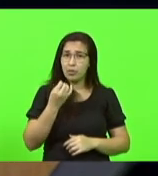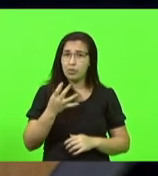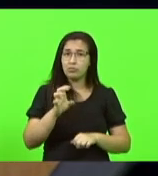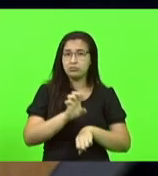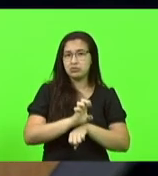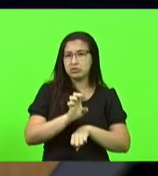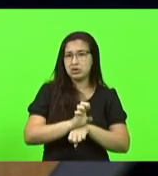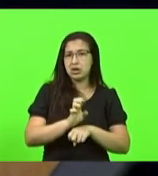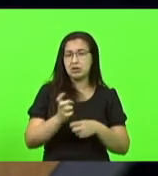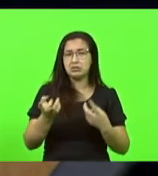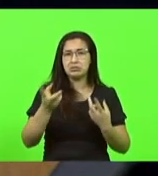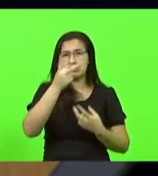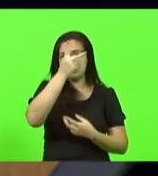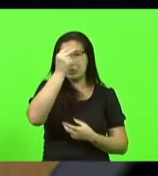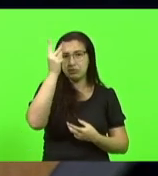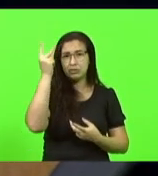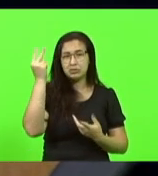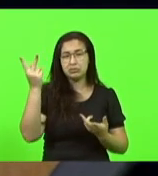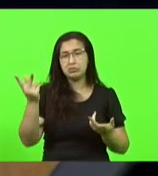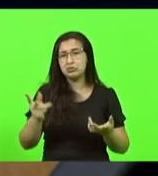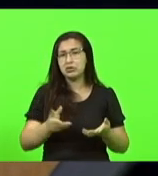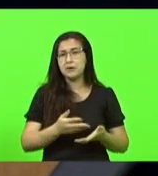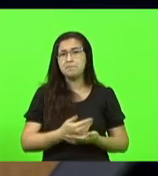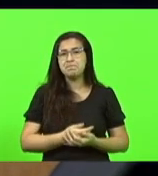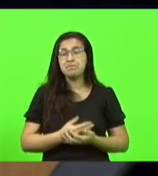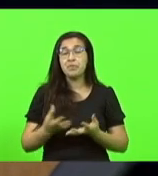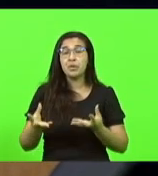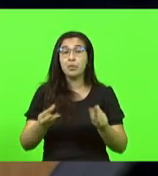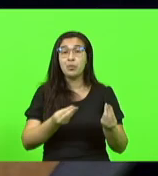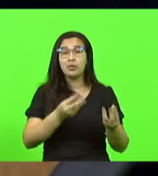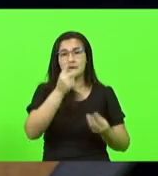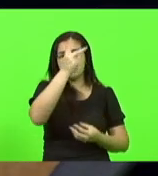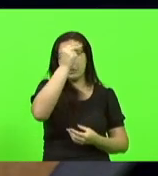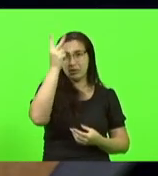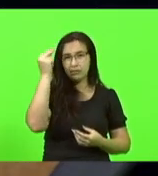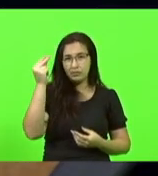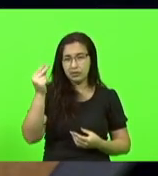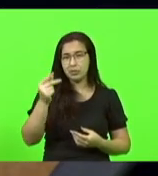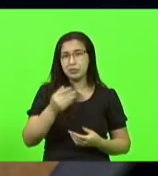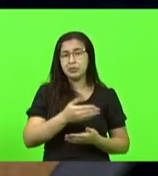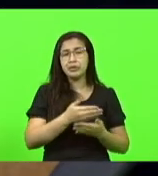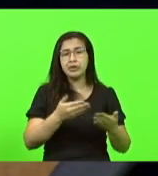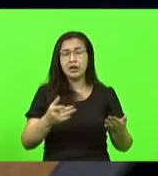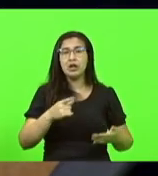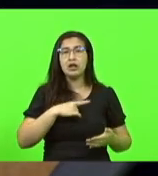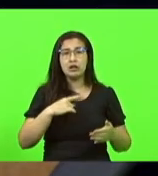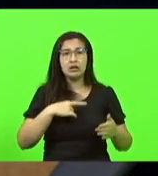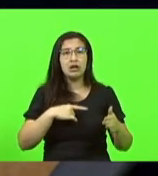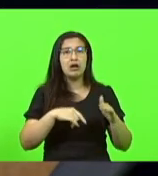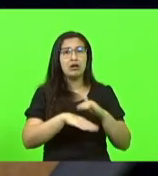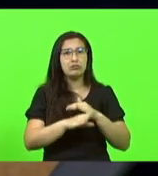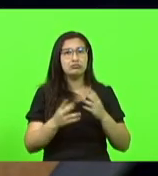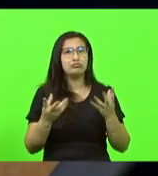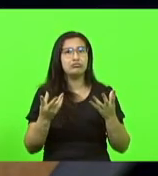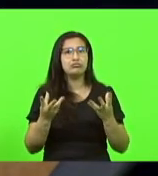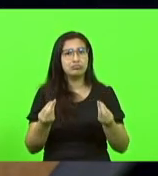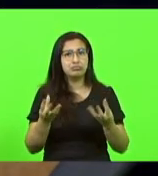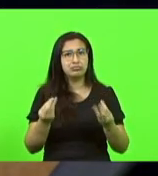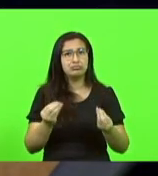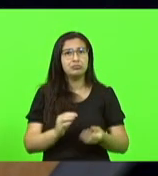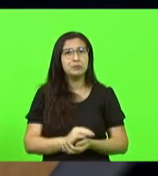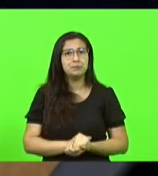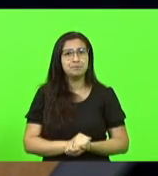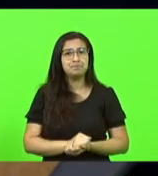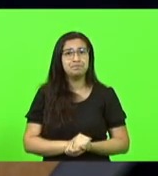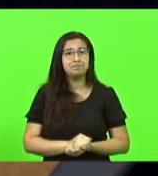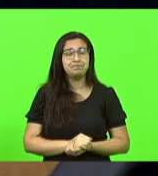maneira geral. Talvez nunca as prefeituras, de maneira geral, tiveram tanto recurso como tem nesse momento. E